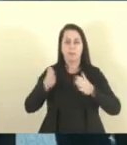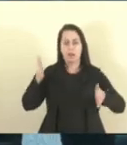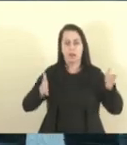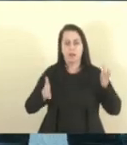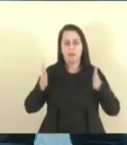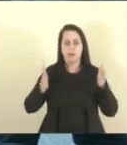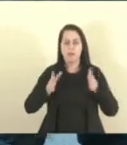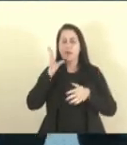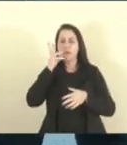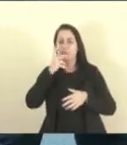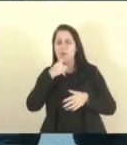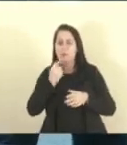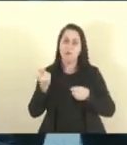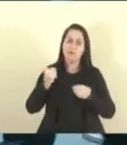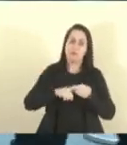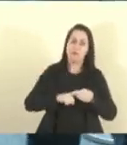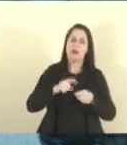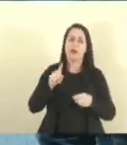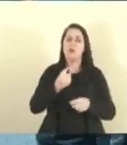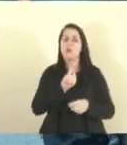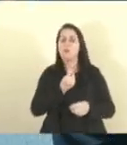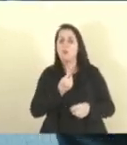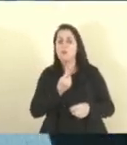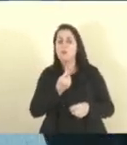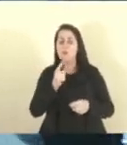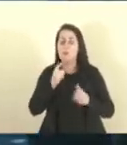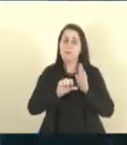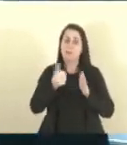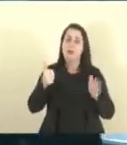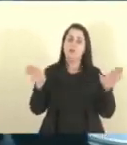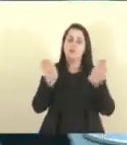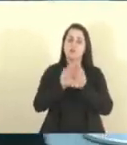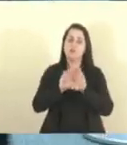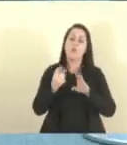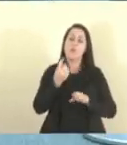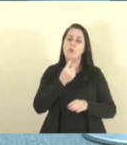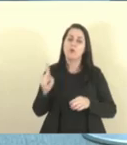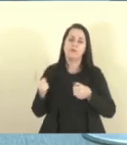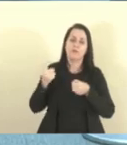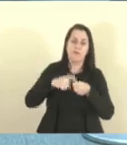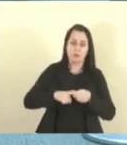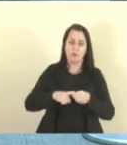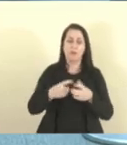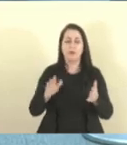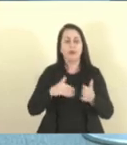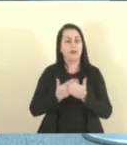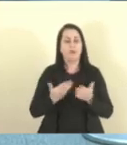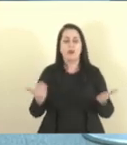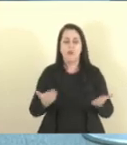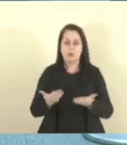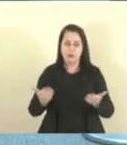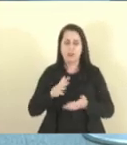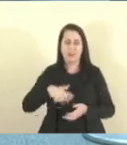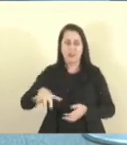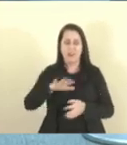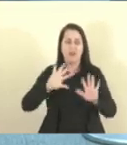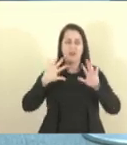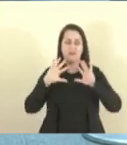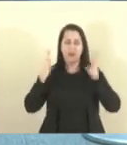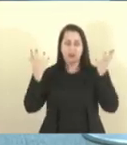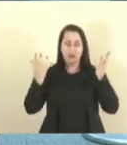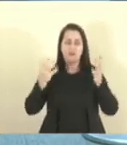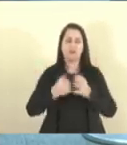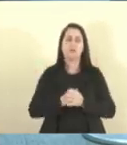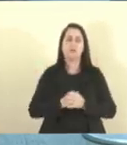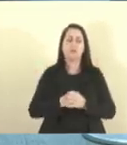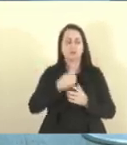demorou a retomar. Foi o último, foi o primeiro a fechar e o último a retomar. E até hoje o setor de eventos vem aí